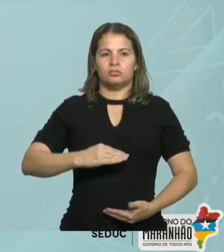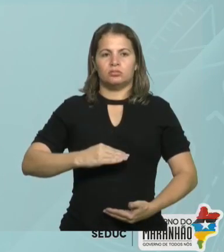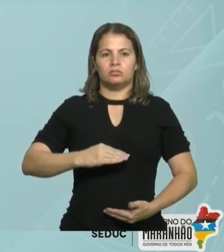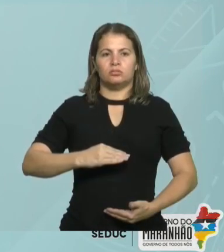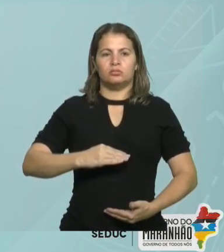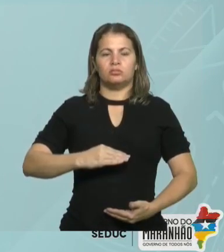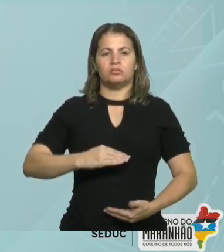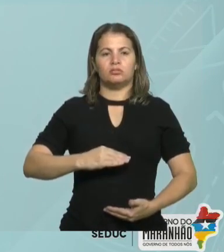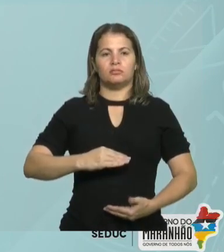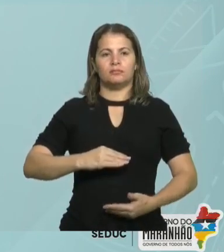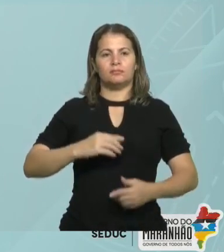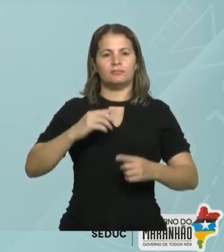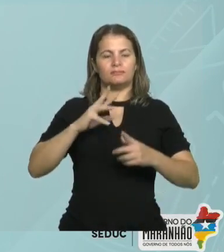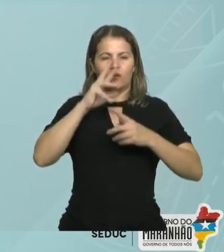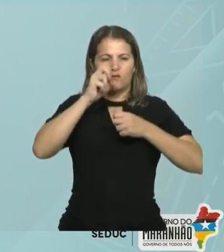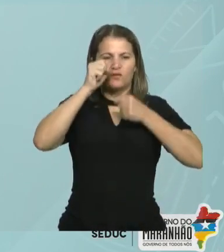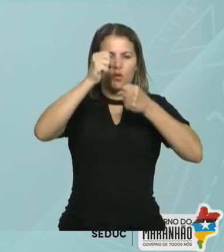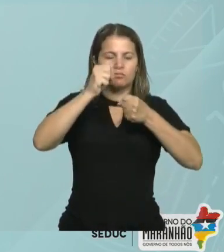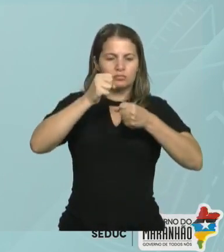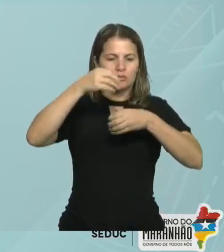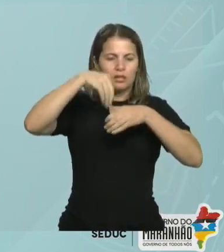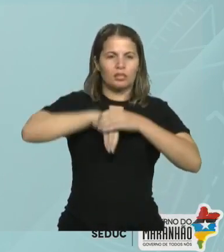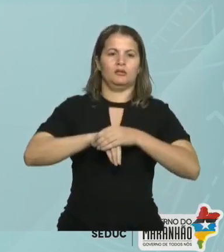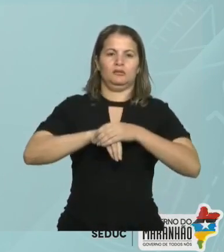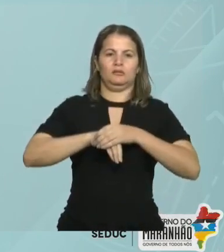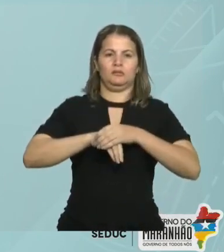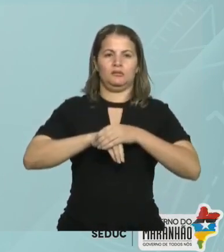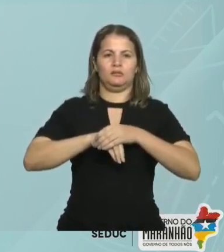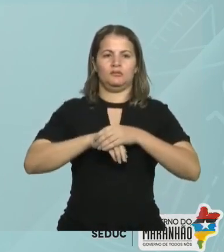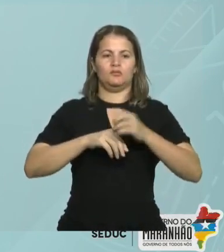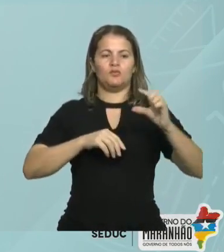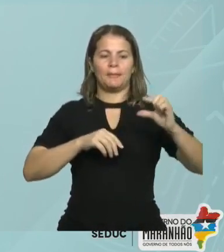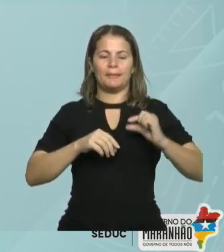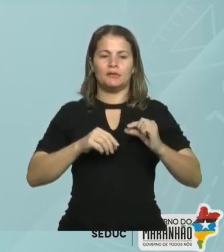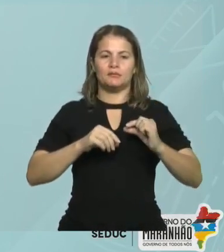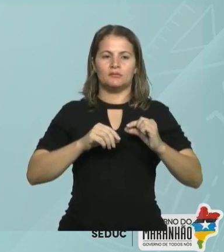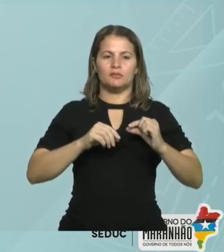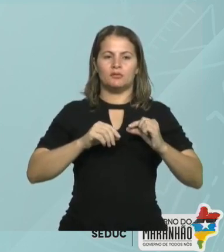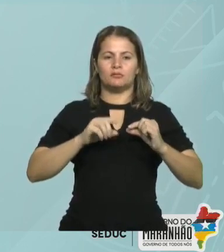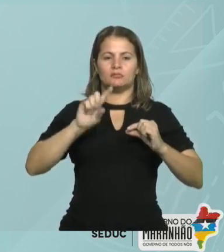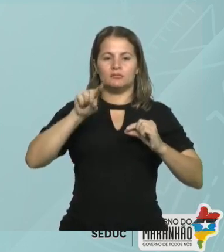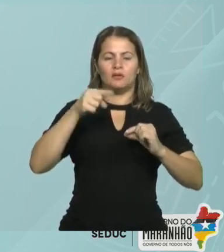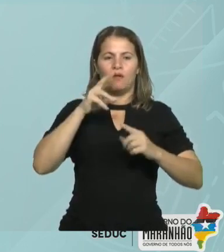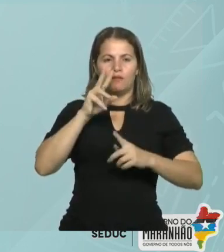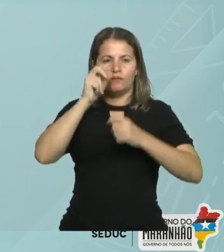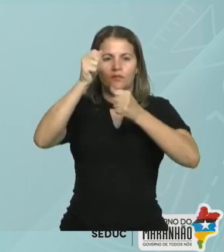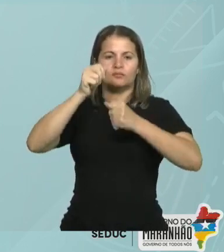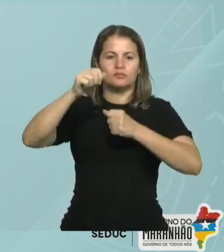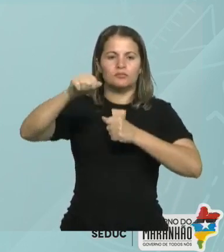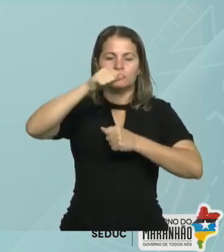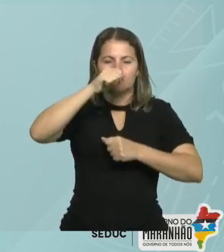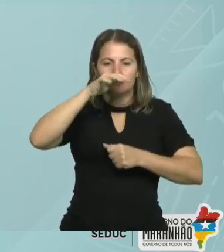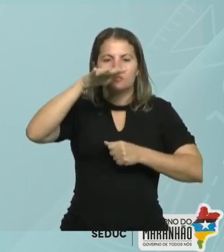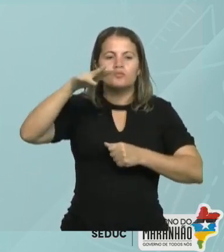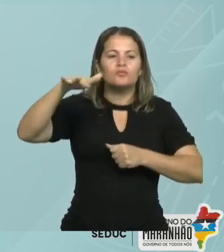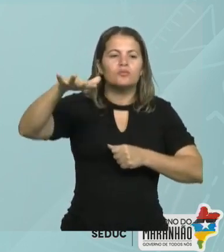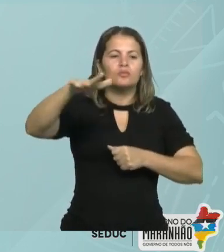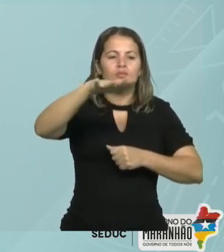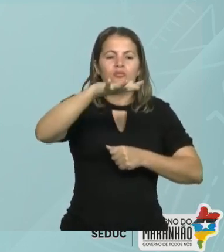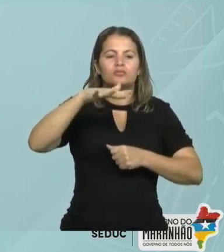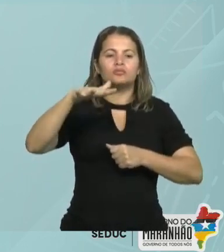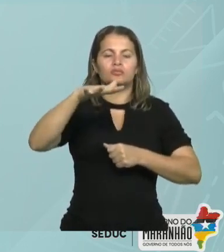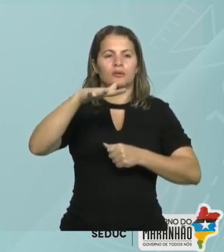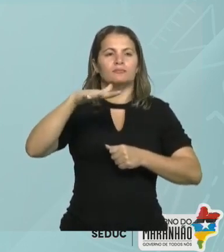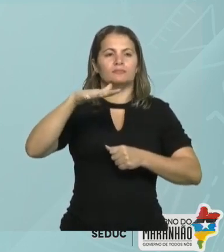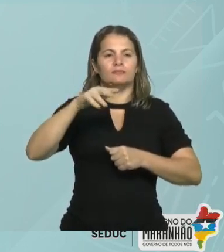e a pressão interna se torna menor que a pressão do ar atmosférico. Então, durante a expiração. A expiração é a saída do ar. Então,